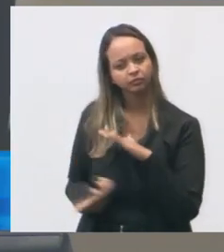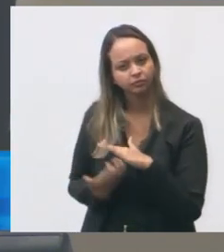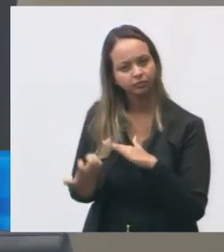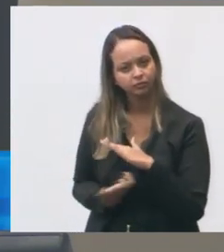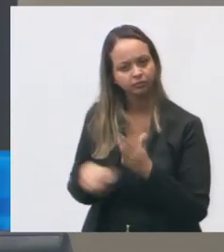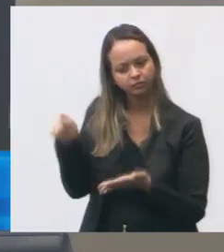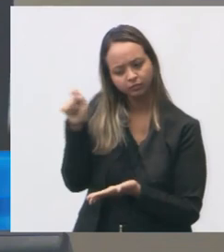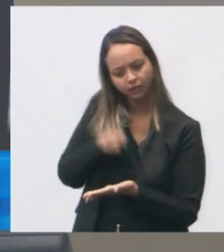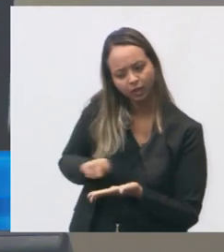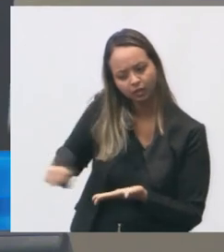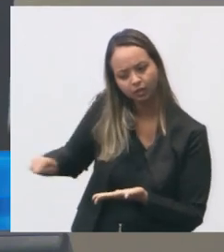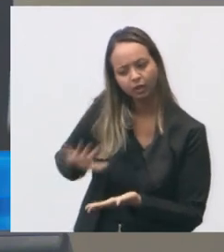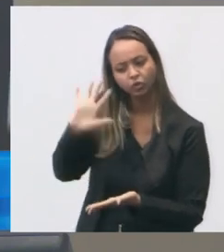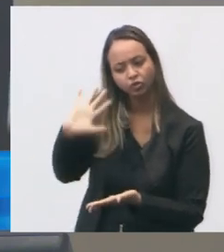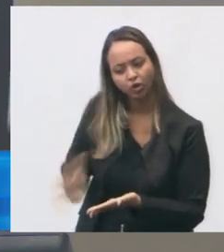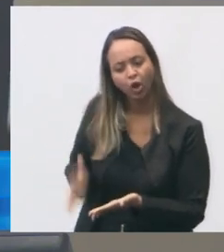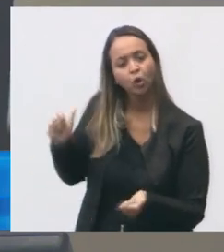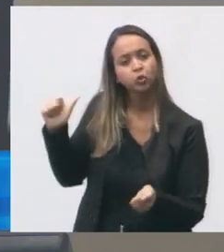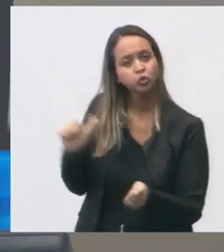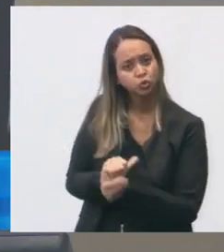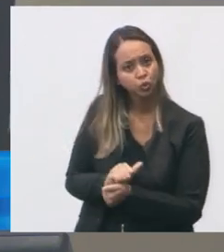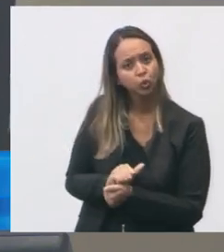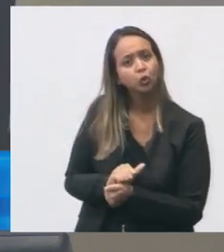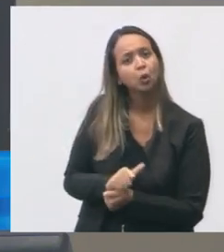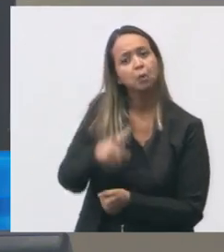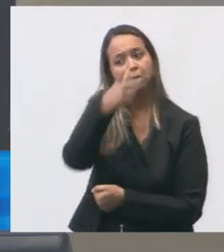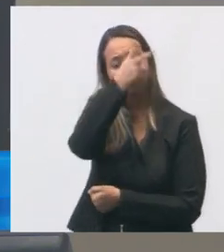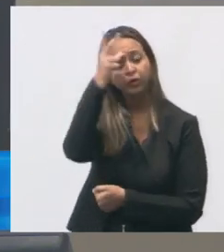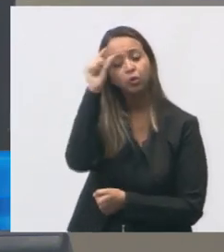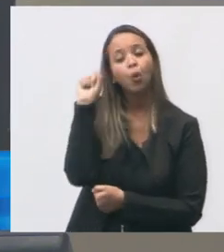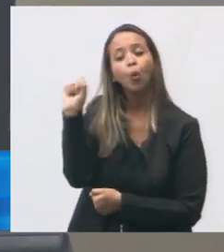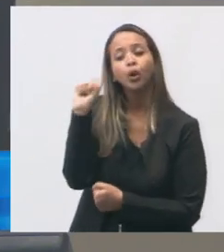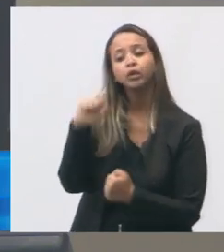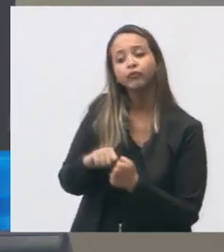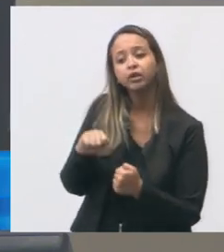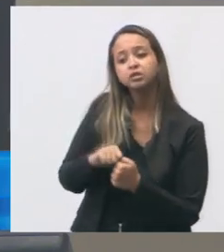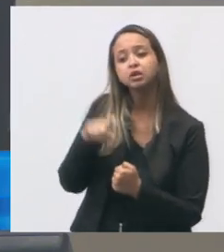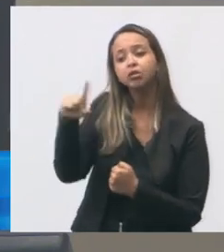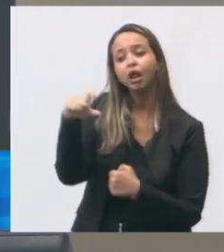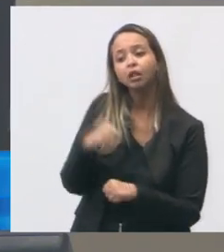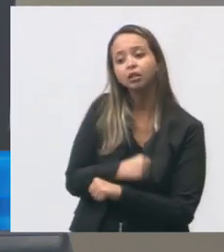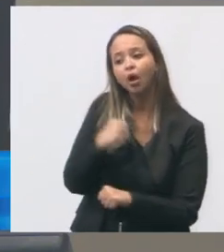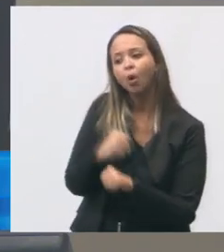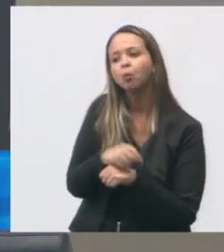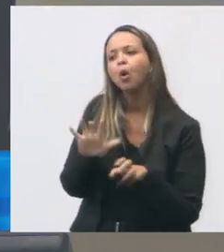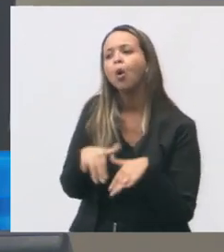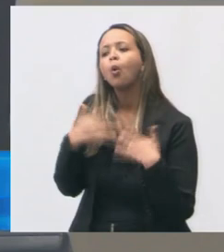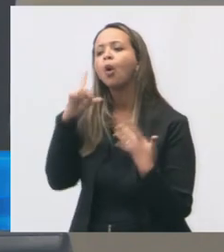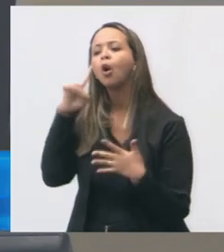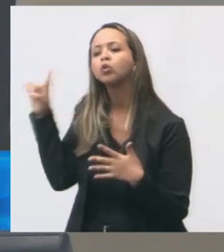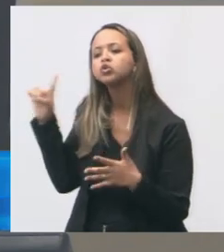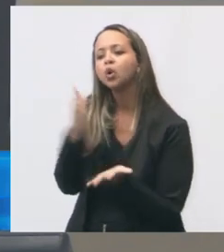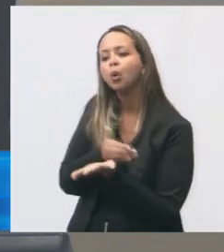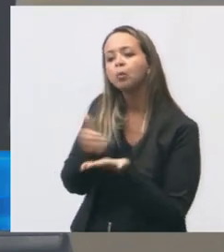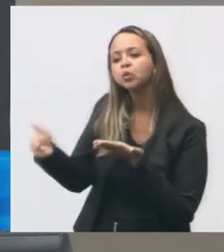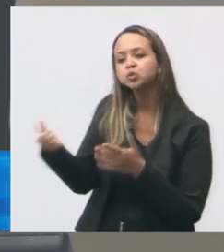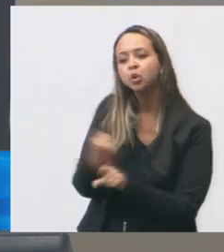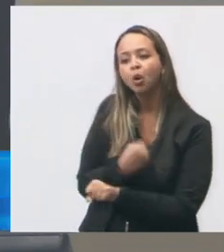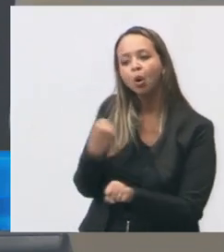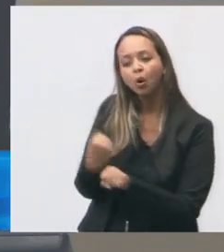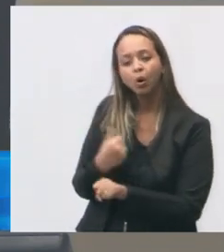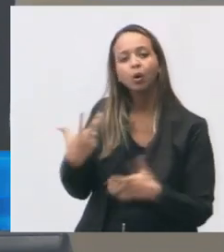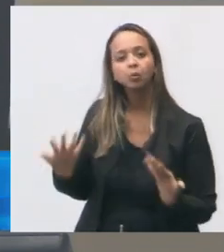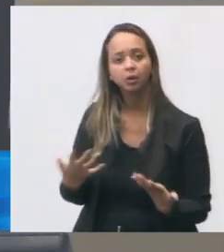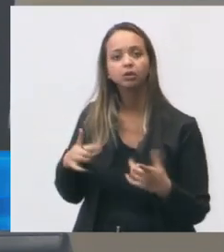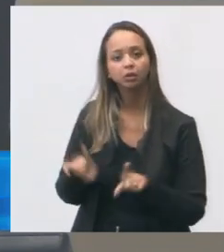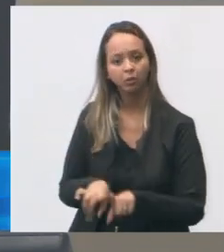assinado com a Prefeitura para saber o que está sendo executado da obra, saber quando foi dado início a obra, o prazo de execução da obra. Nós vamos